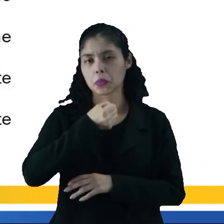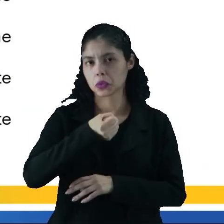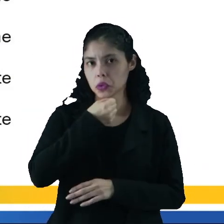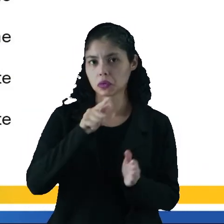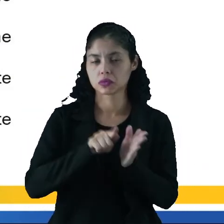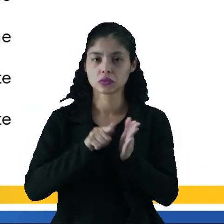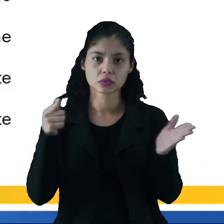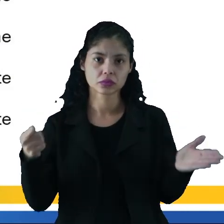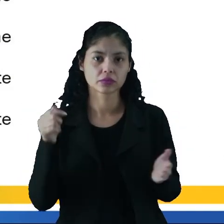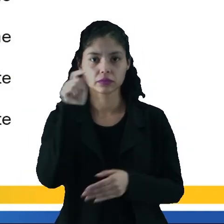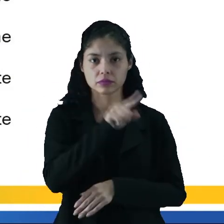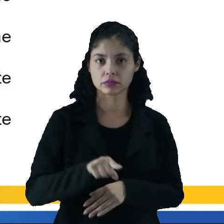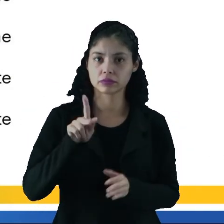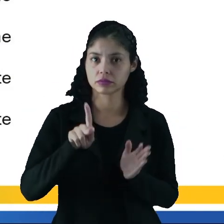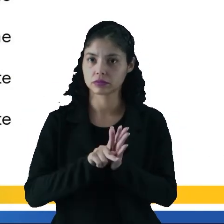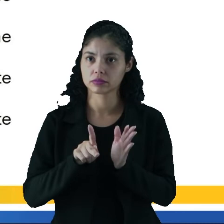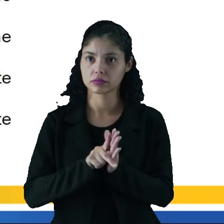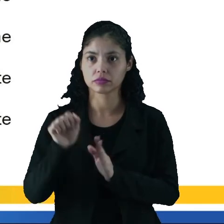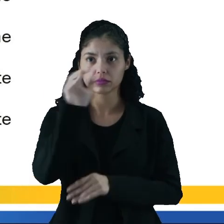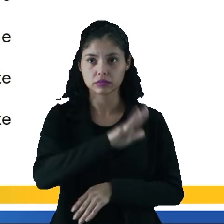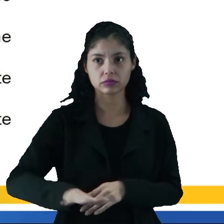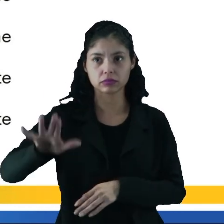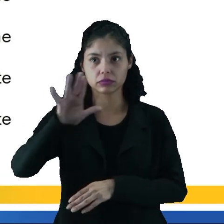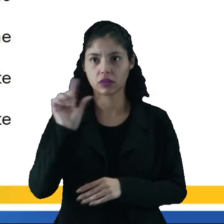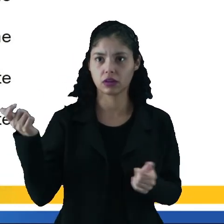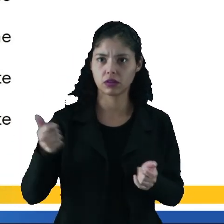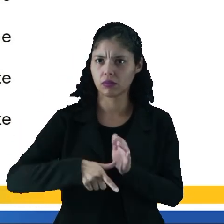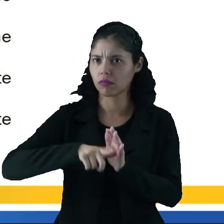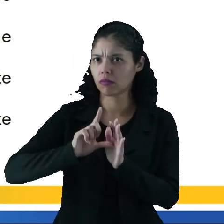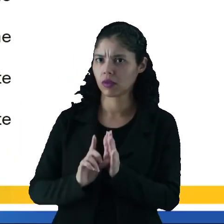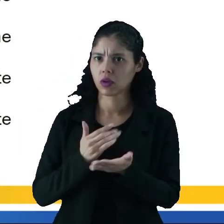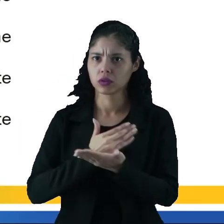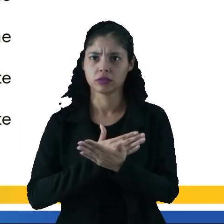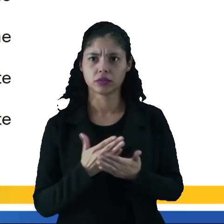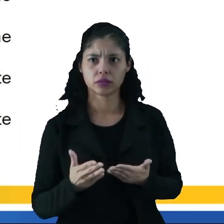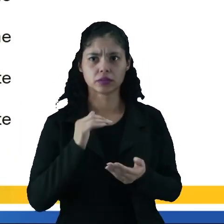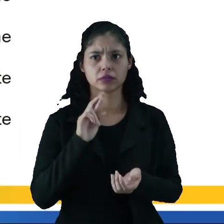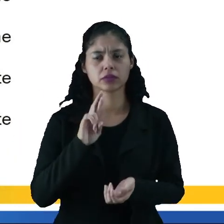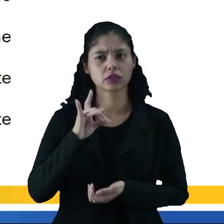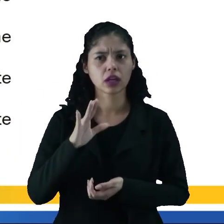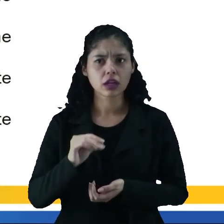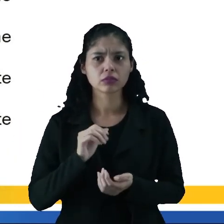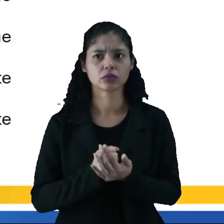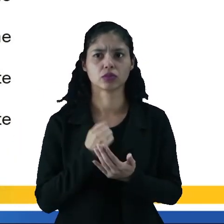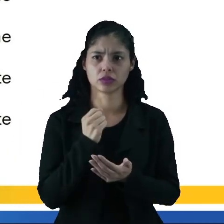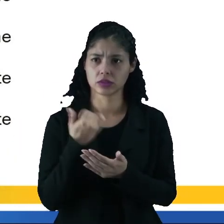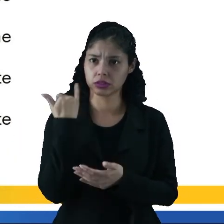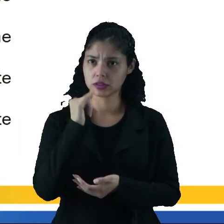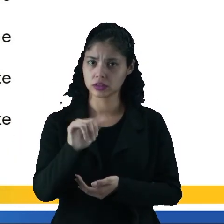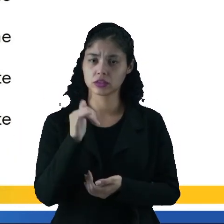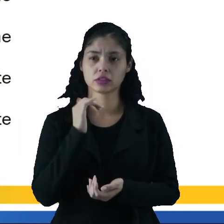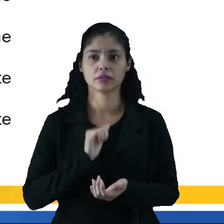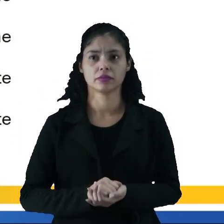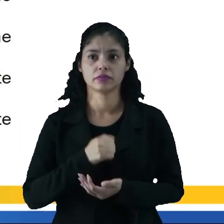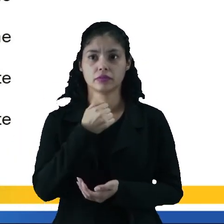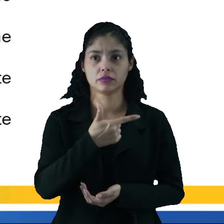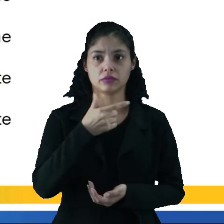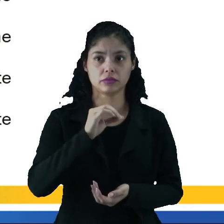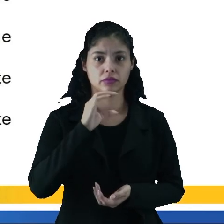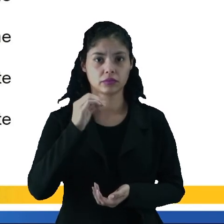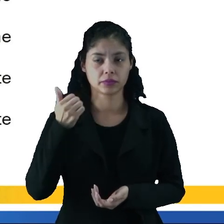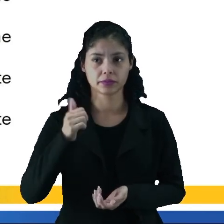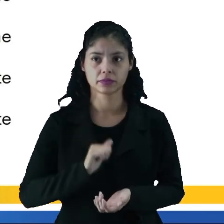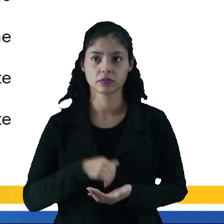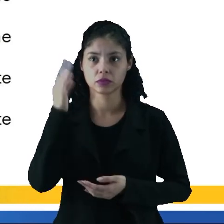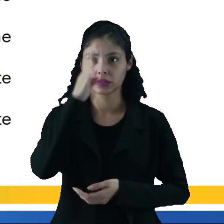reportagem em jornal de circulação nacional, pouco antes do início do racionamento do consumo de energia elétrica em 2001.